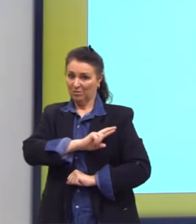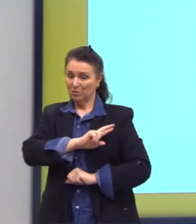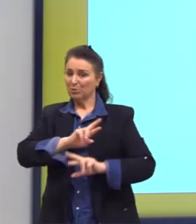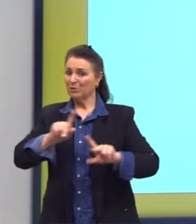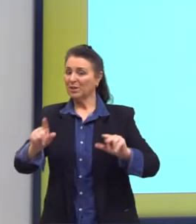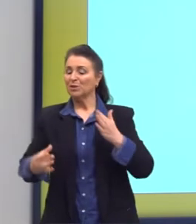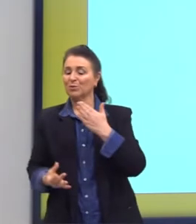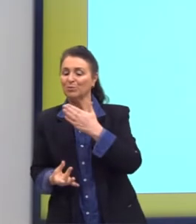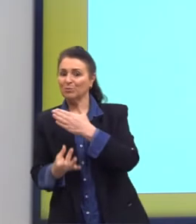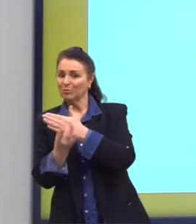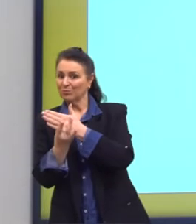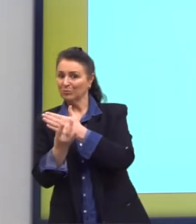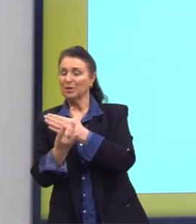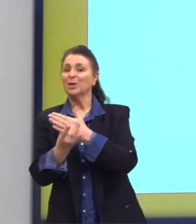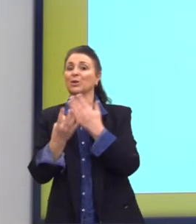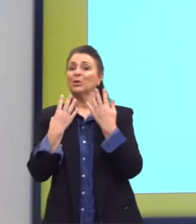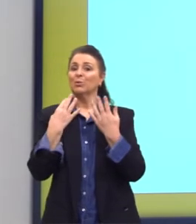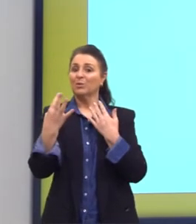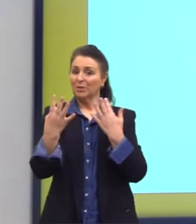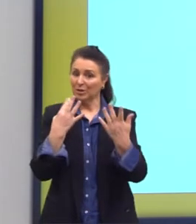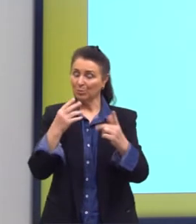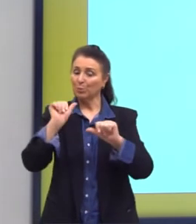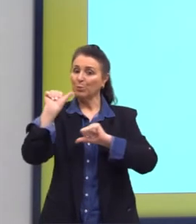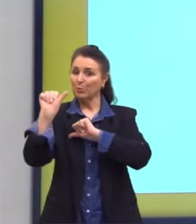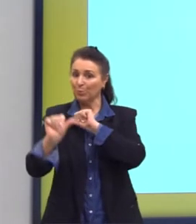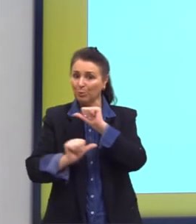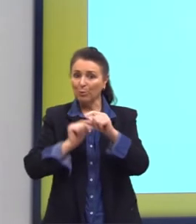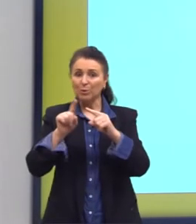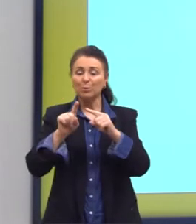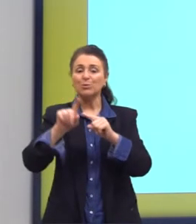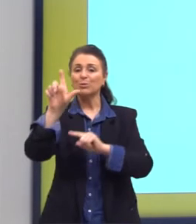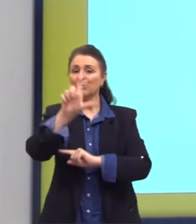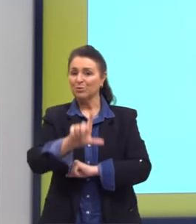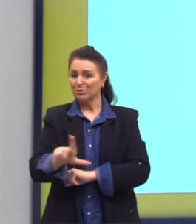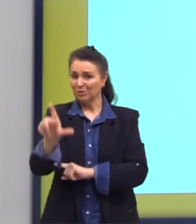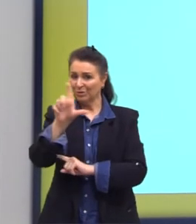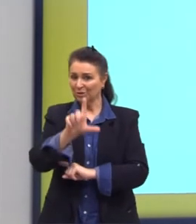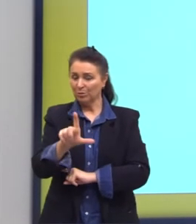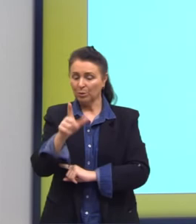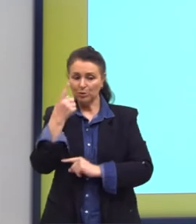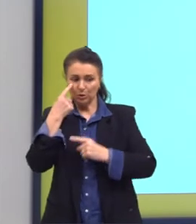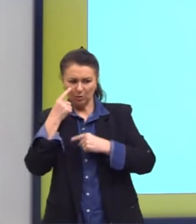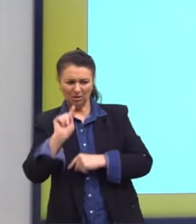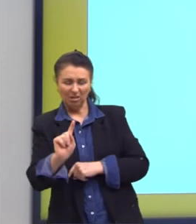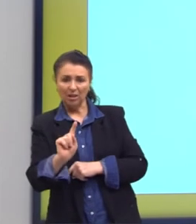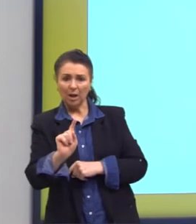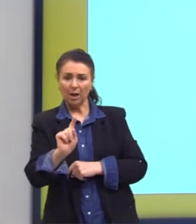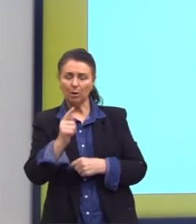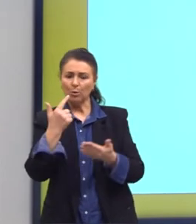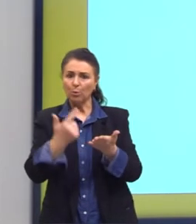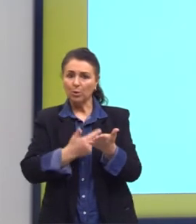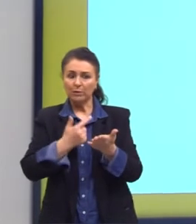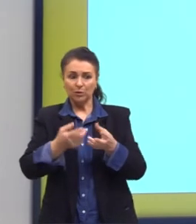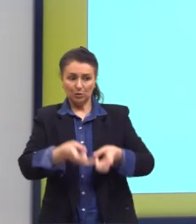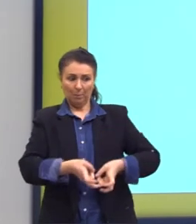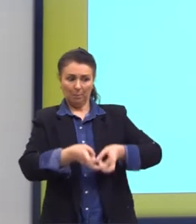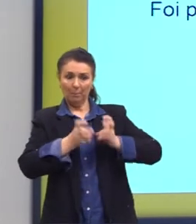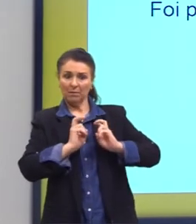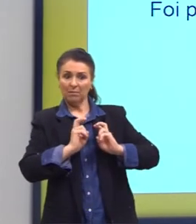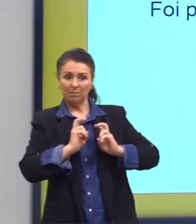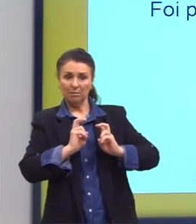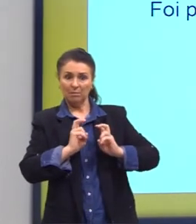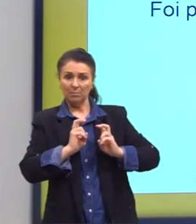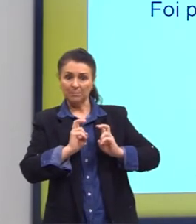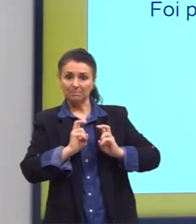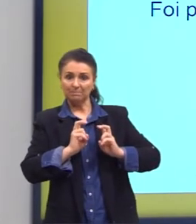e vem o naturalismo e nós temos características. E quando lemos essas obras, nós enxergamos isso nas obras. E é isso que eu quero que vocês enxerguem.